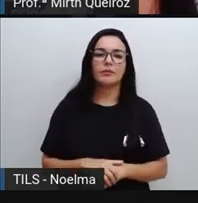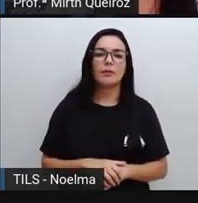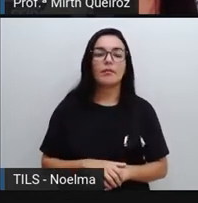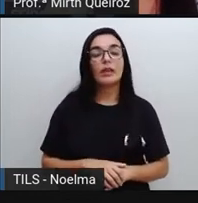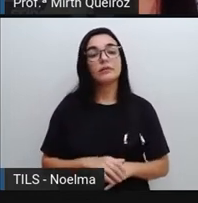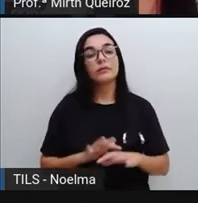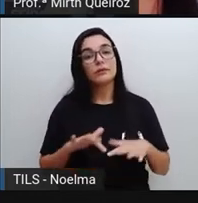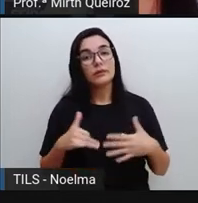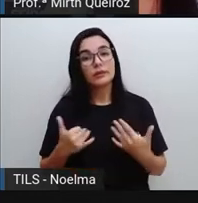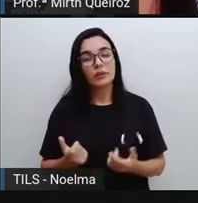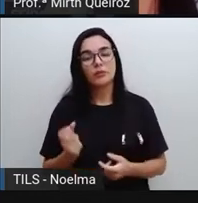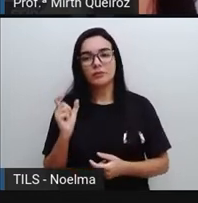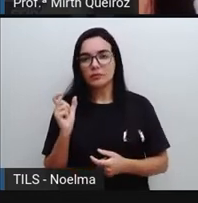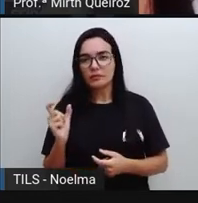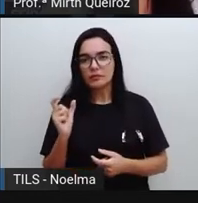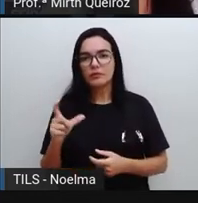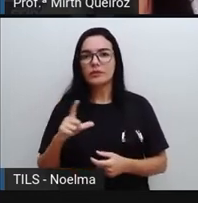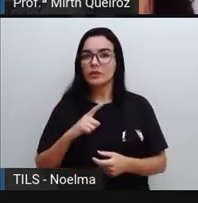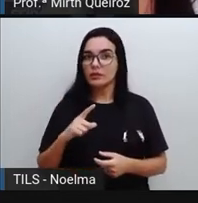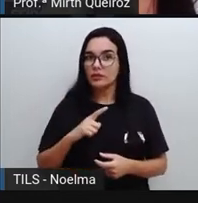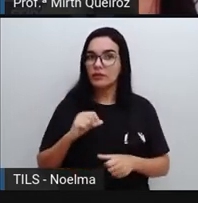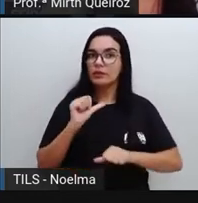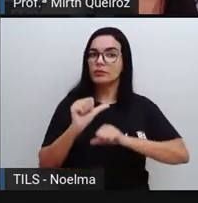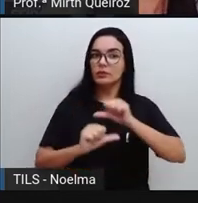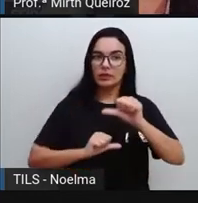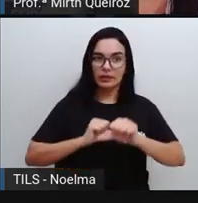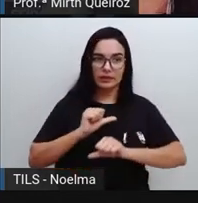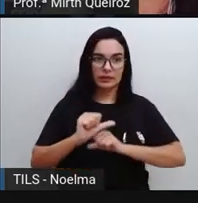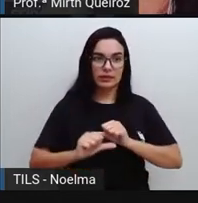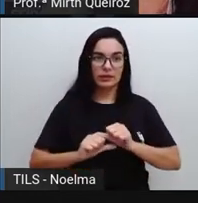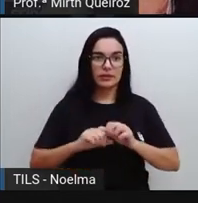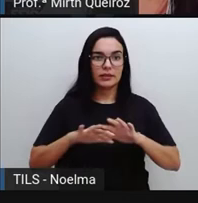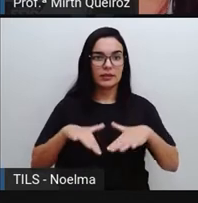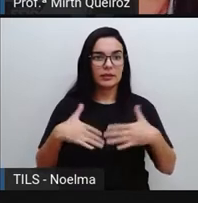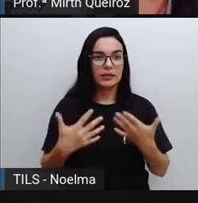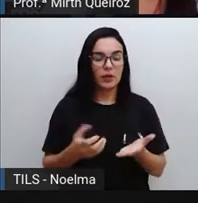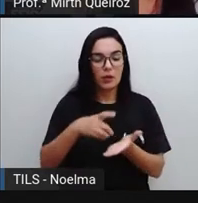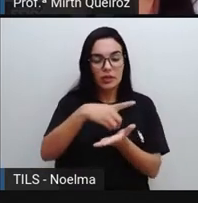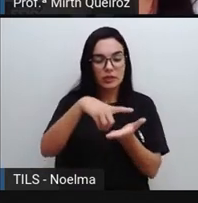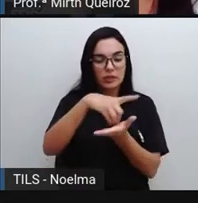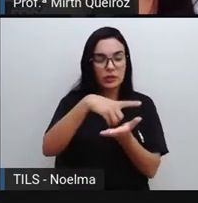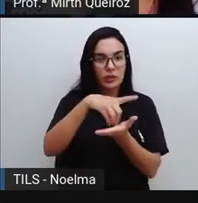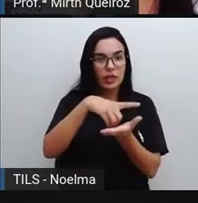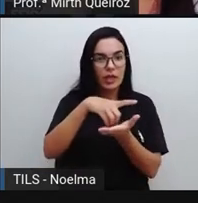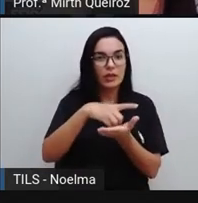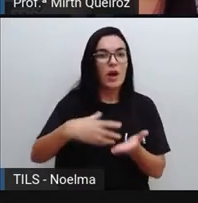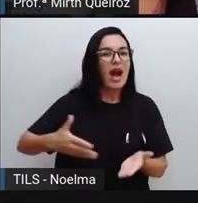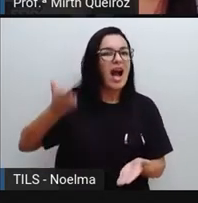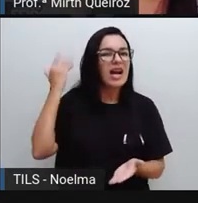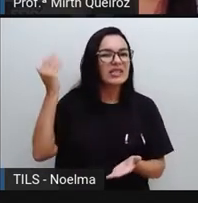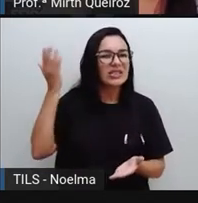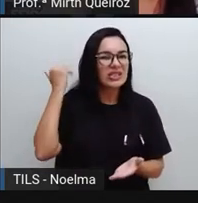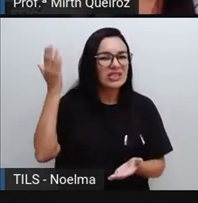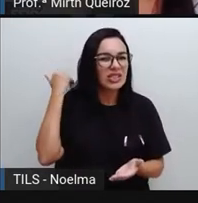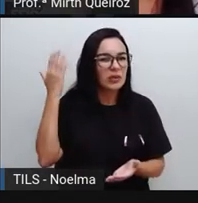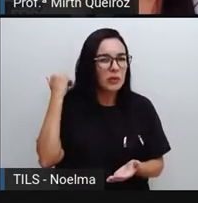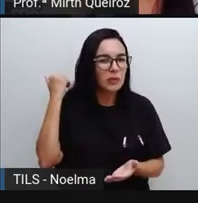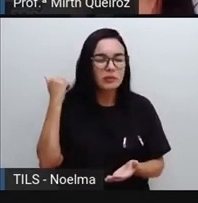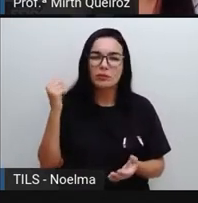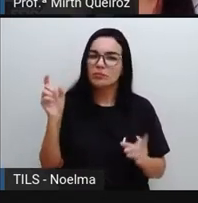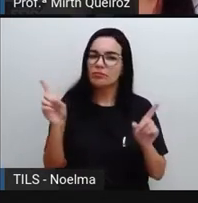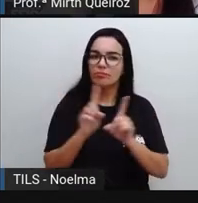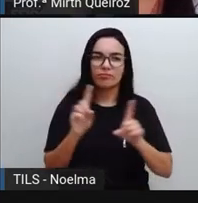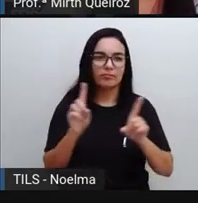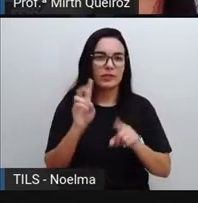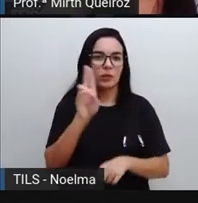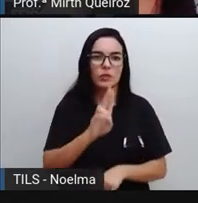nossas palavras, elas sofreram modificações em relação a essa reforma ortográfica,